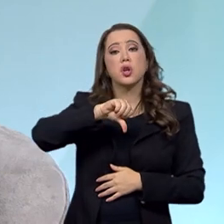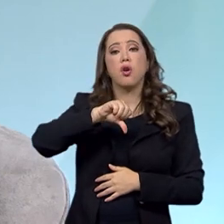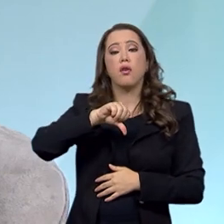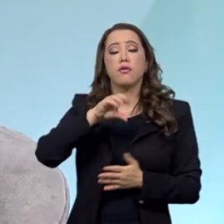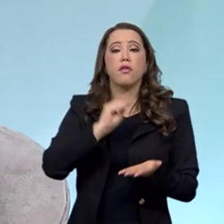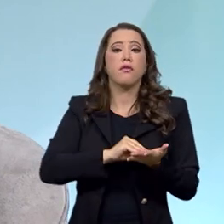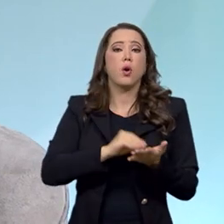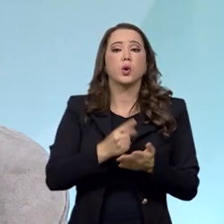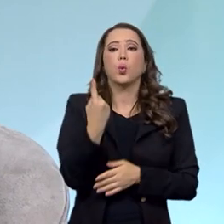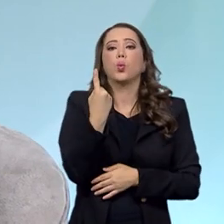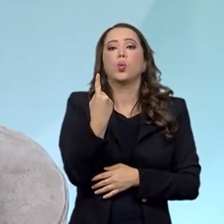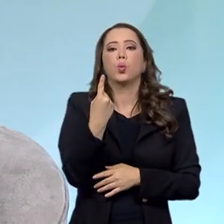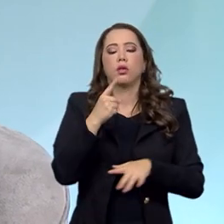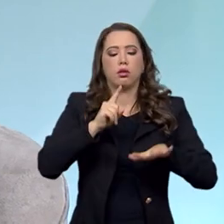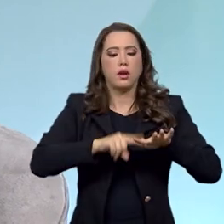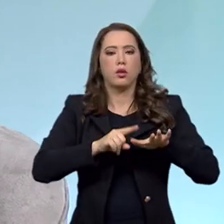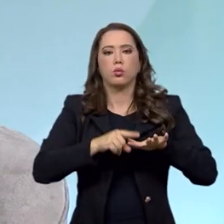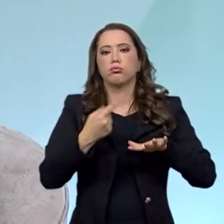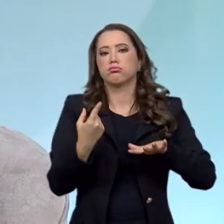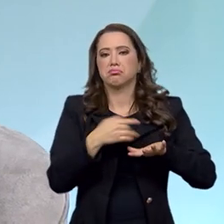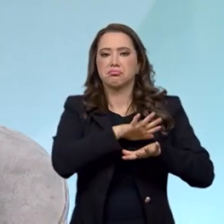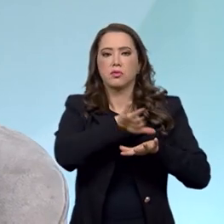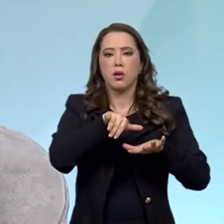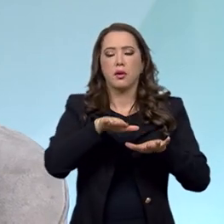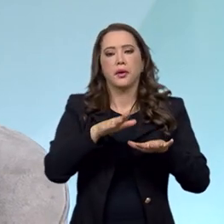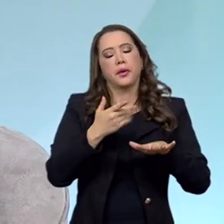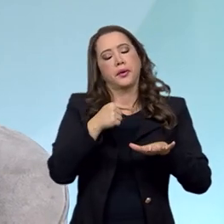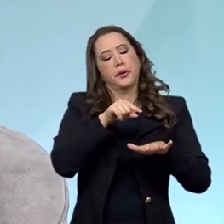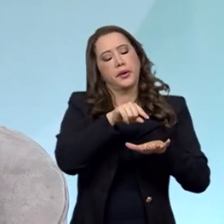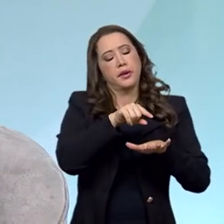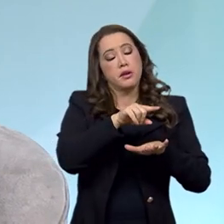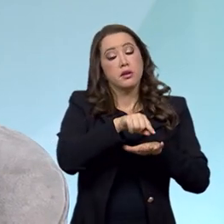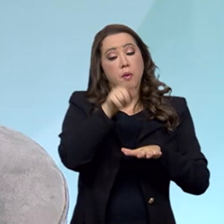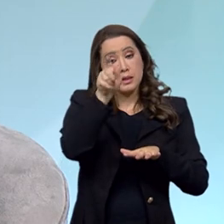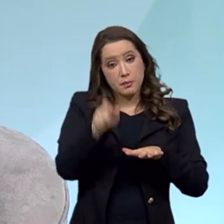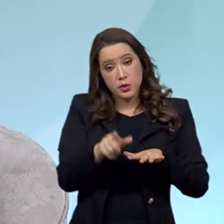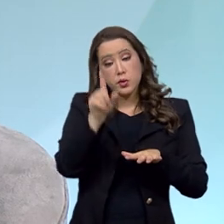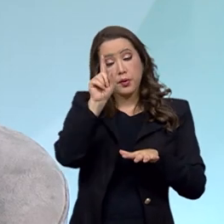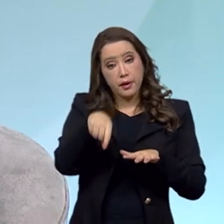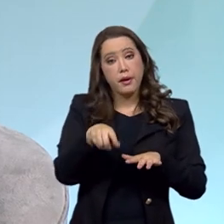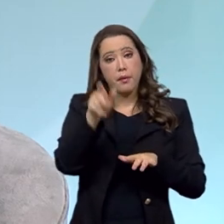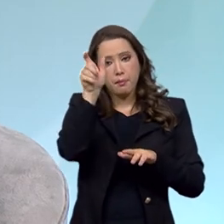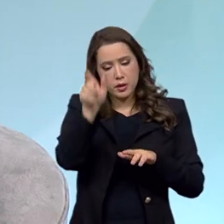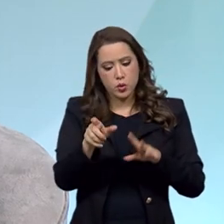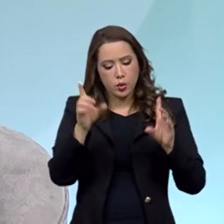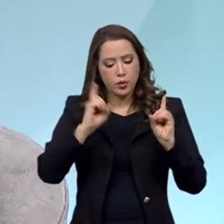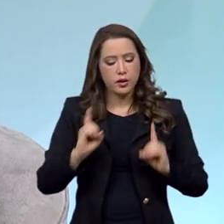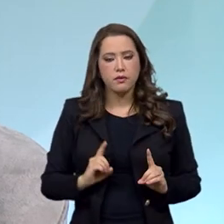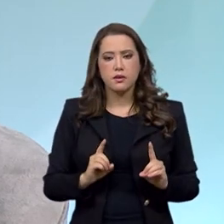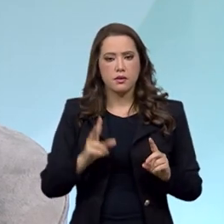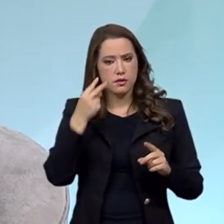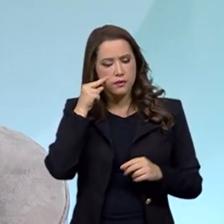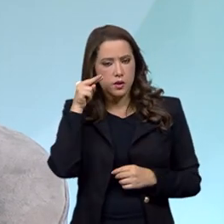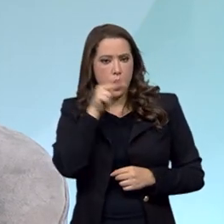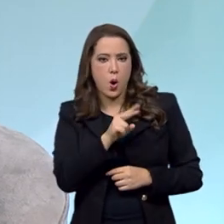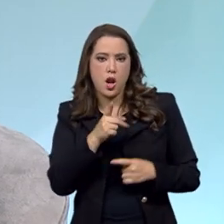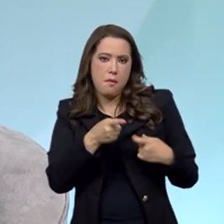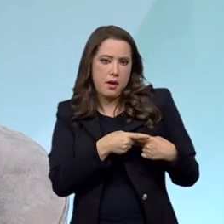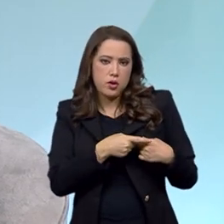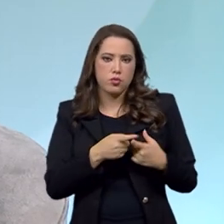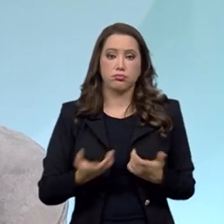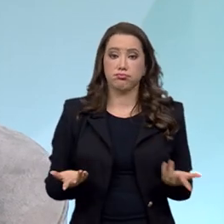do pé esquerdo. Logo, essa pessoa é uma pessoa com deficiência do ponto de vista médico.